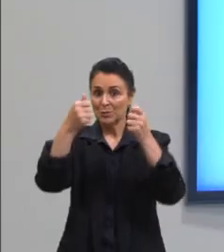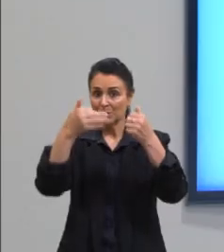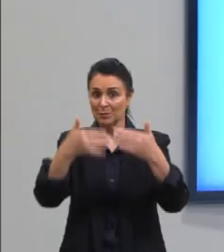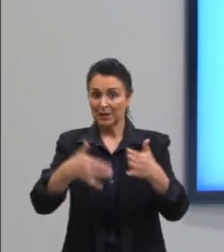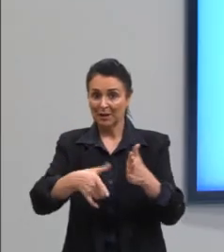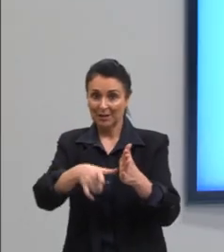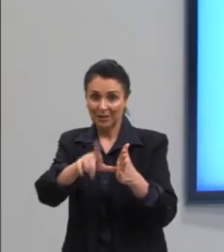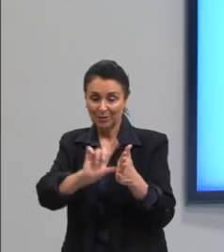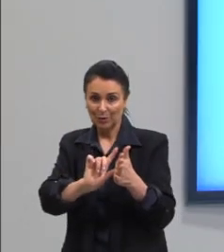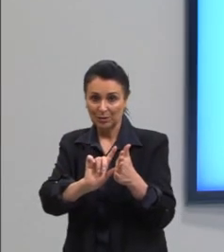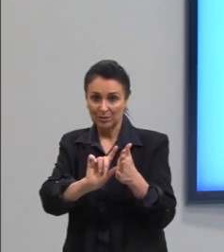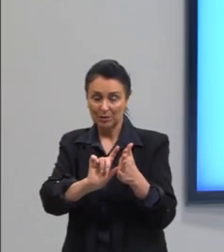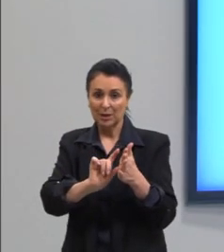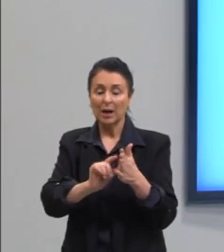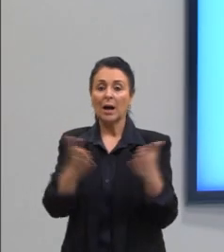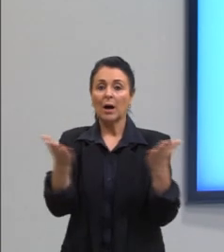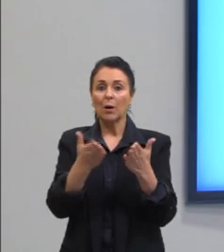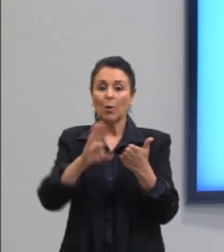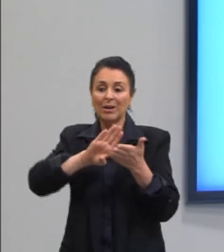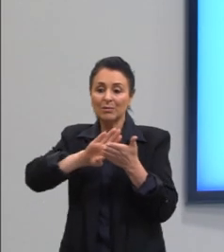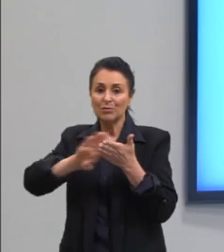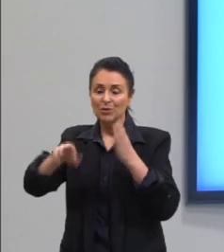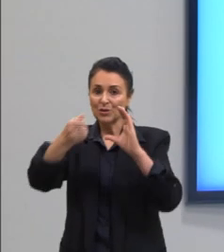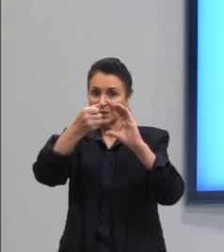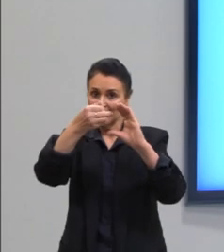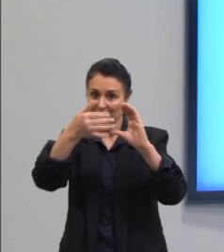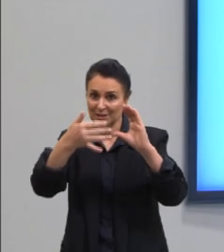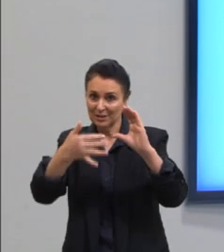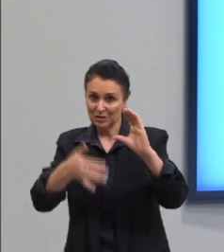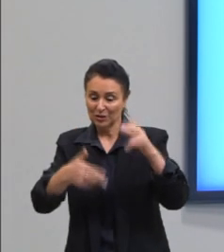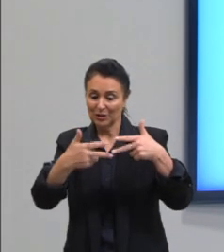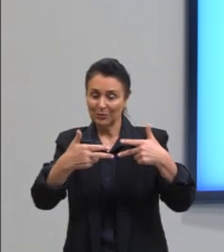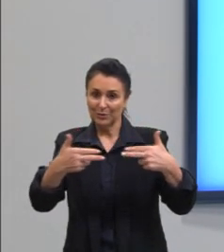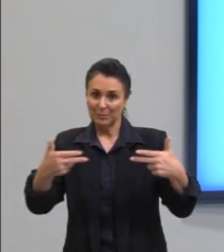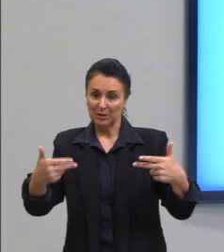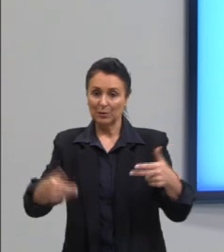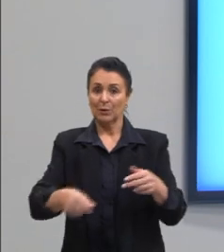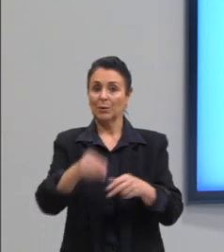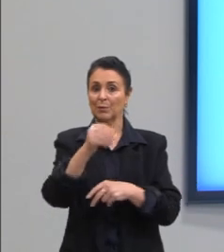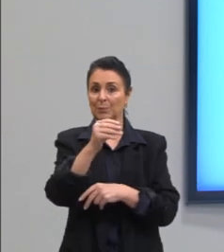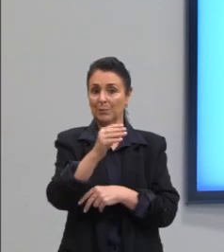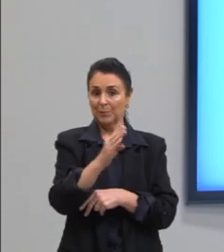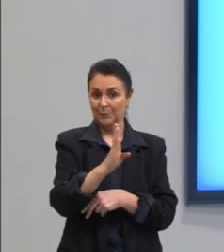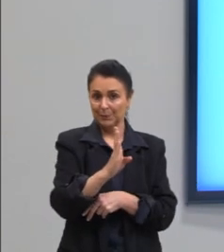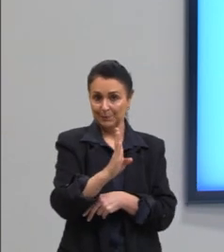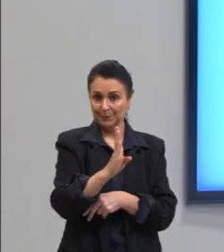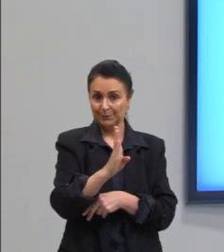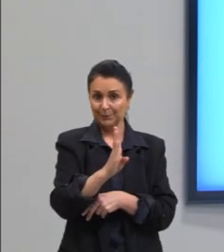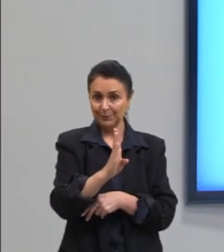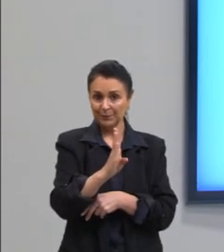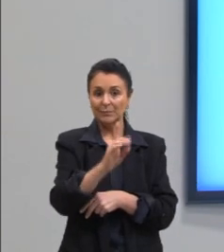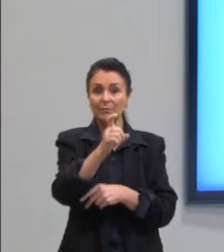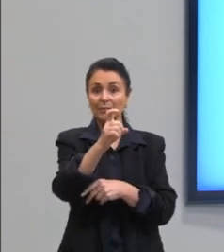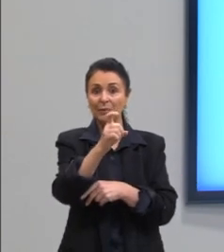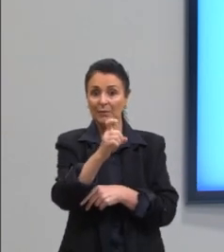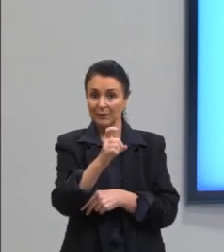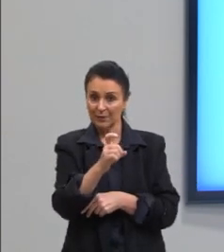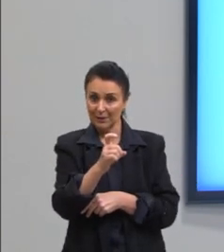fazendo a descrição das características de seus elementos. Então, aqui eu tenho B, sendo que B é X,